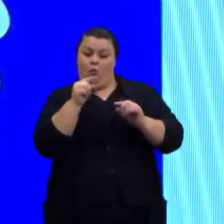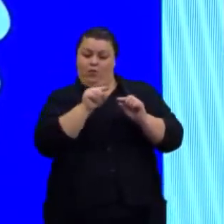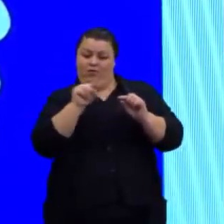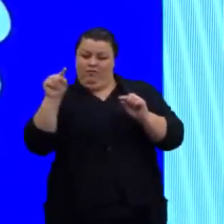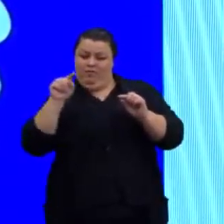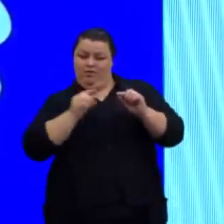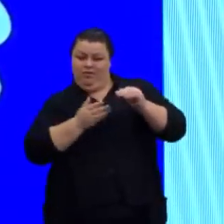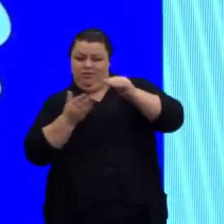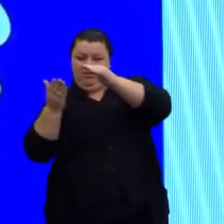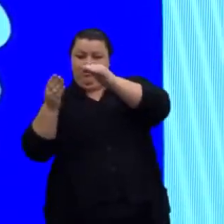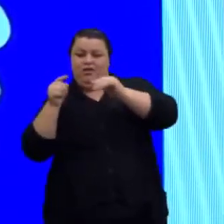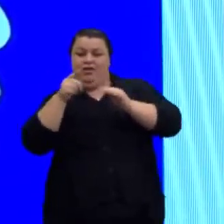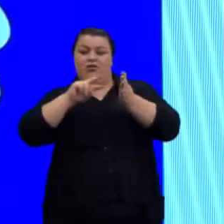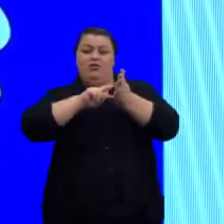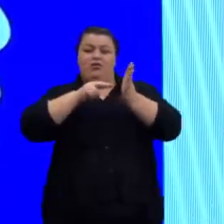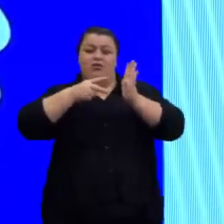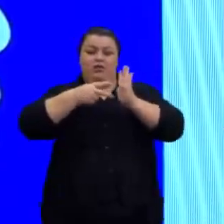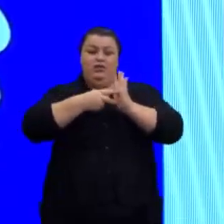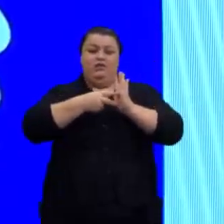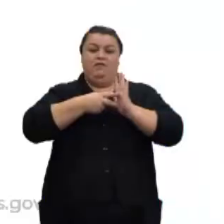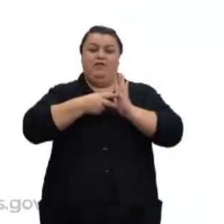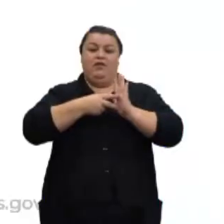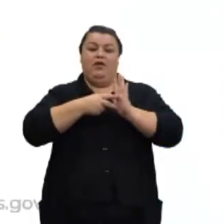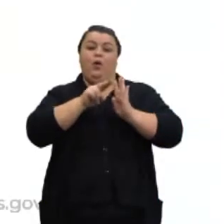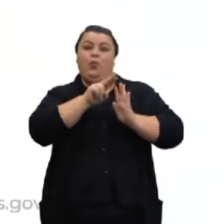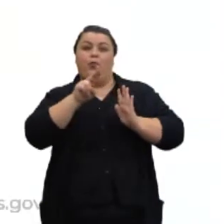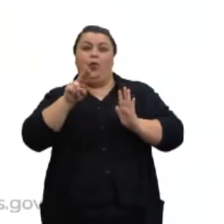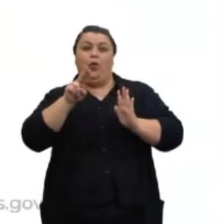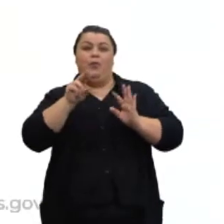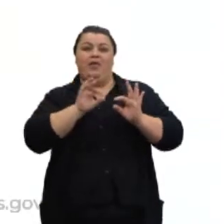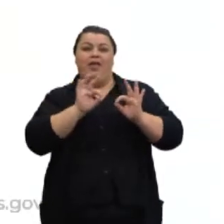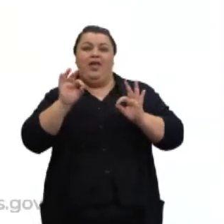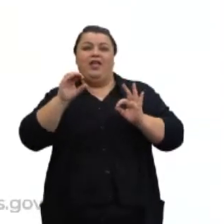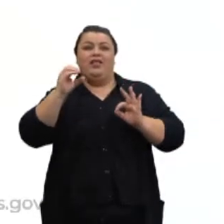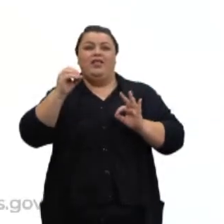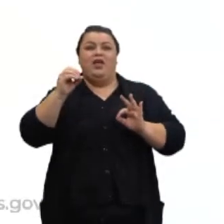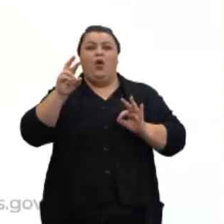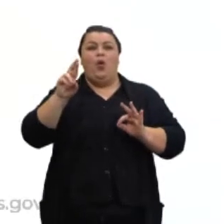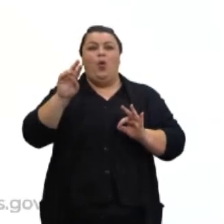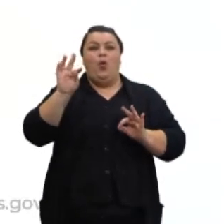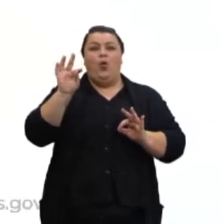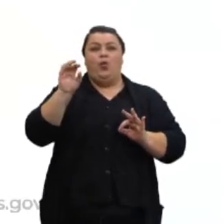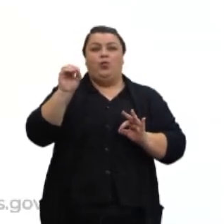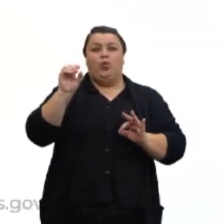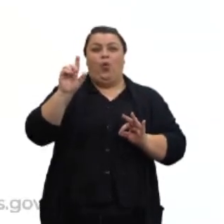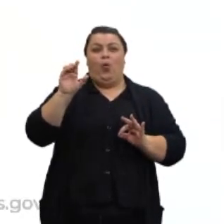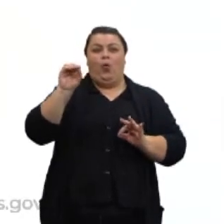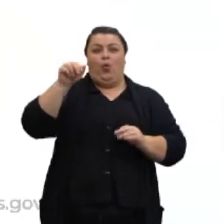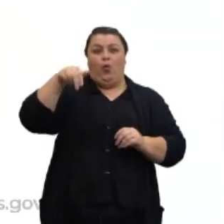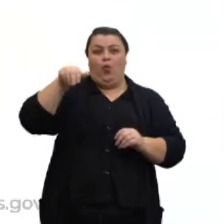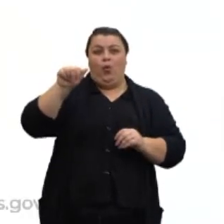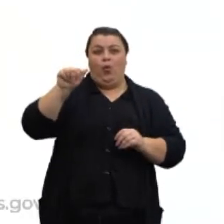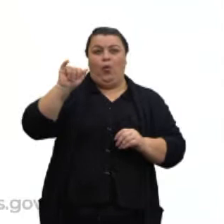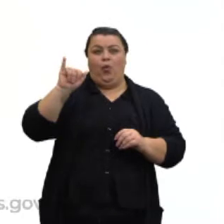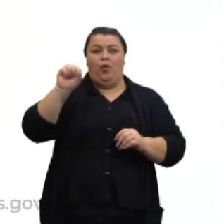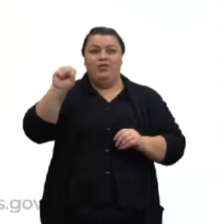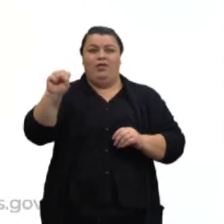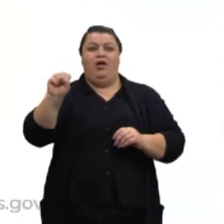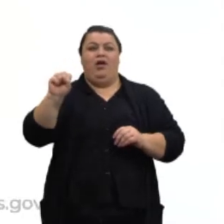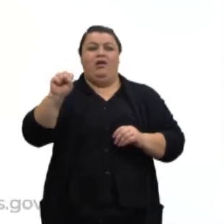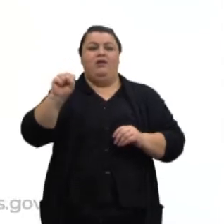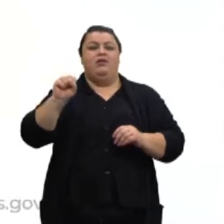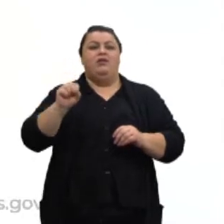significa reta ortogonal. Depois, nós temos ali reta e